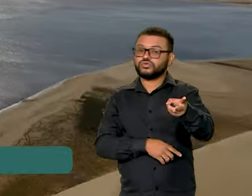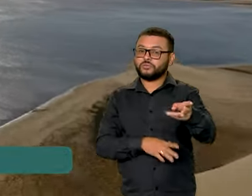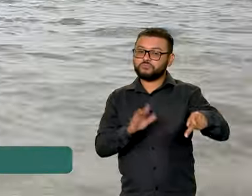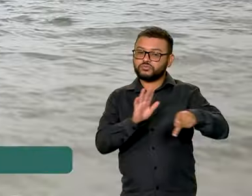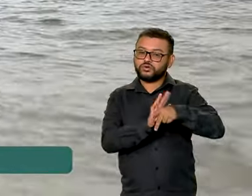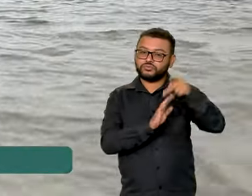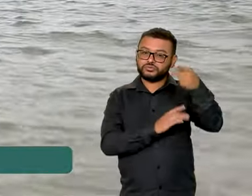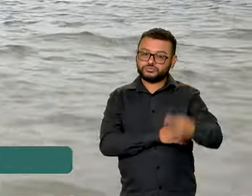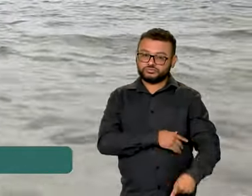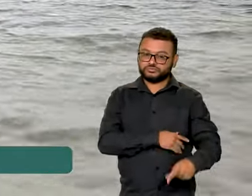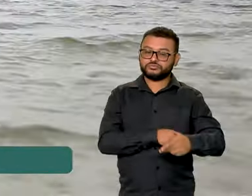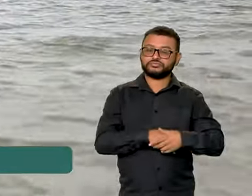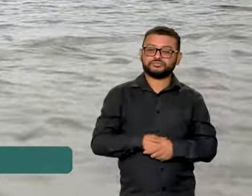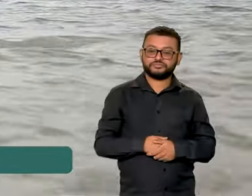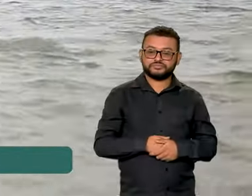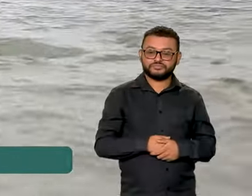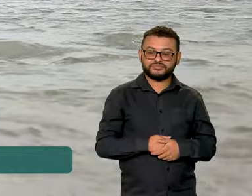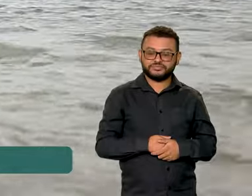do parque.